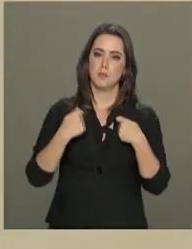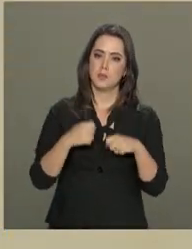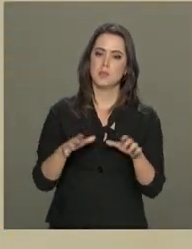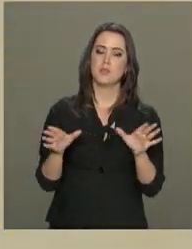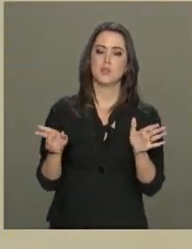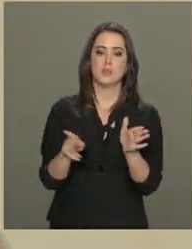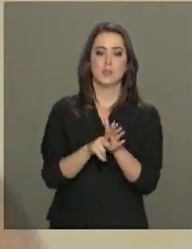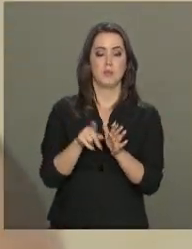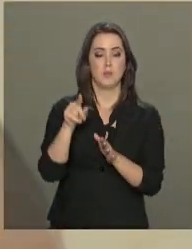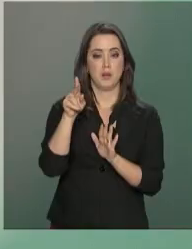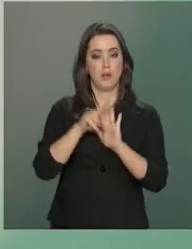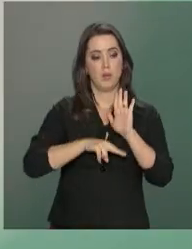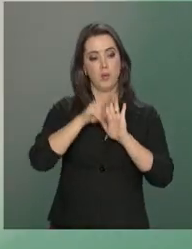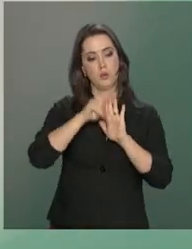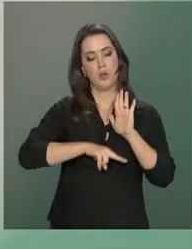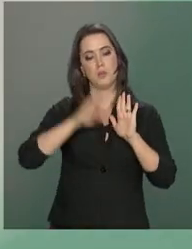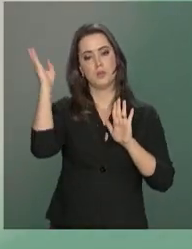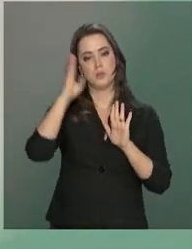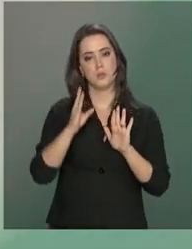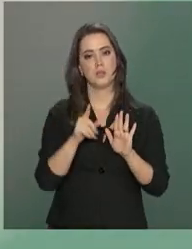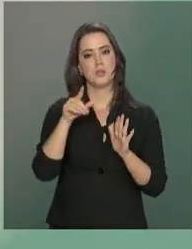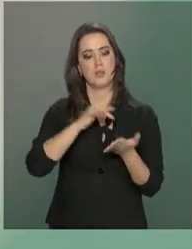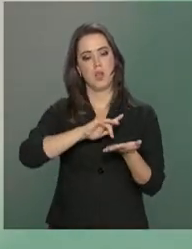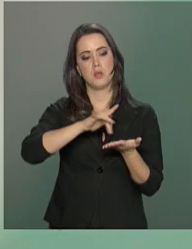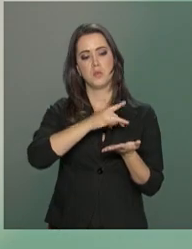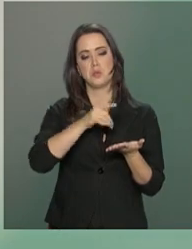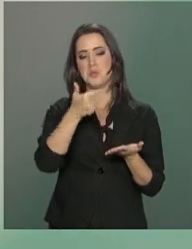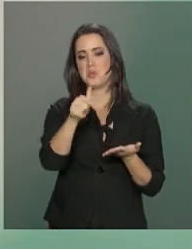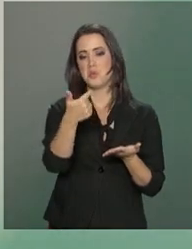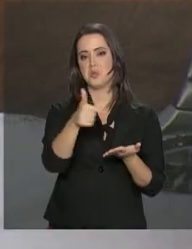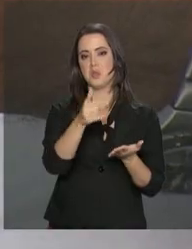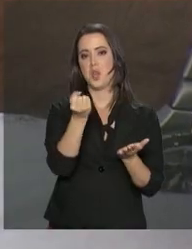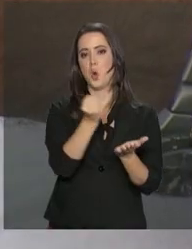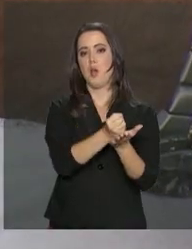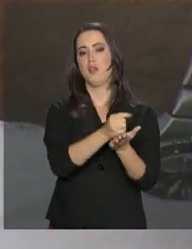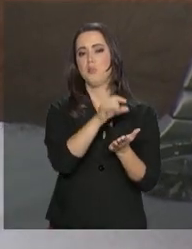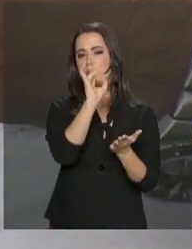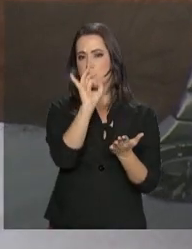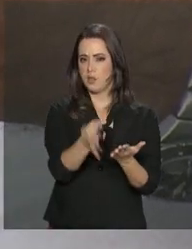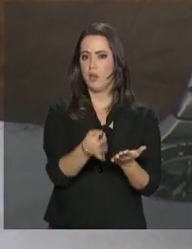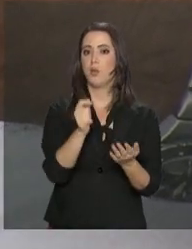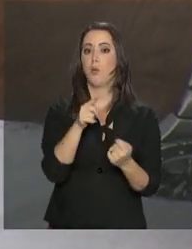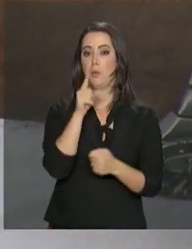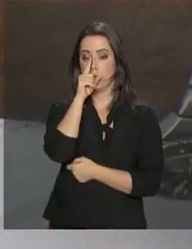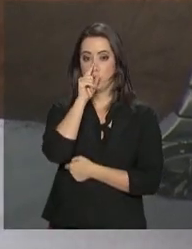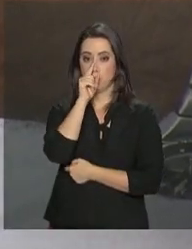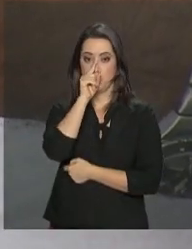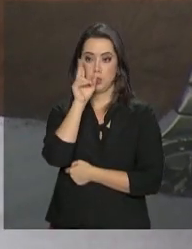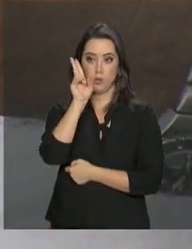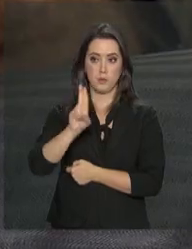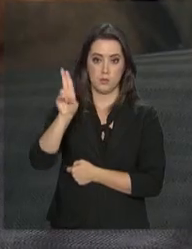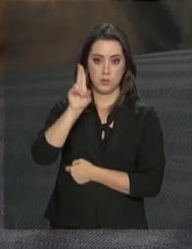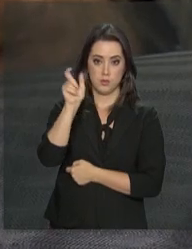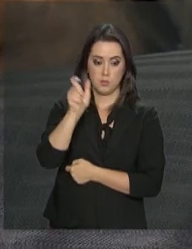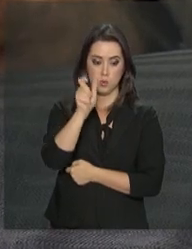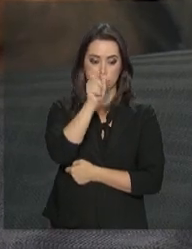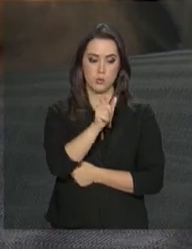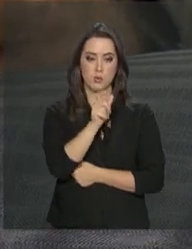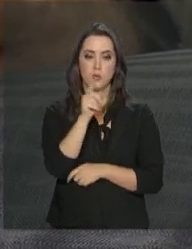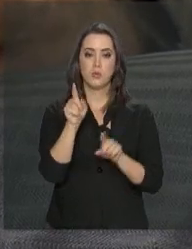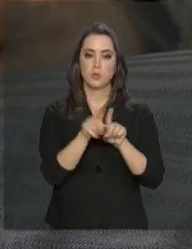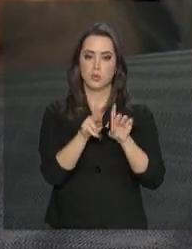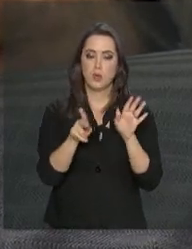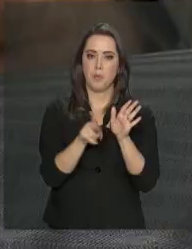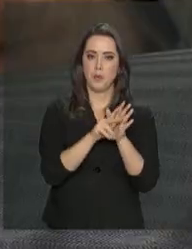regulamentação brasileira. São aparelhos sem certificação que podem colocar em risco os usuários e a própria